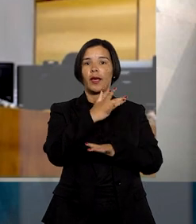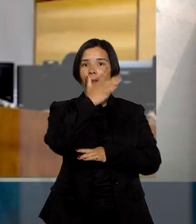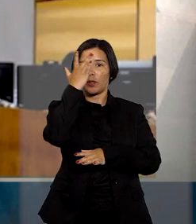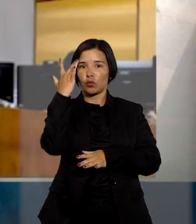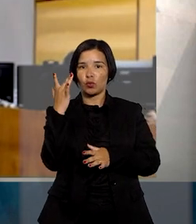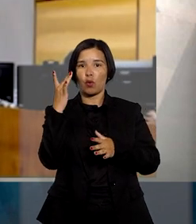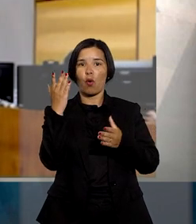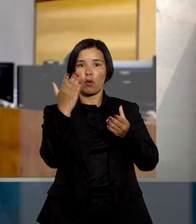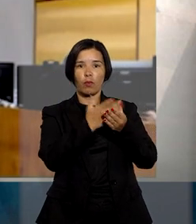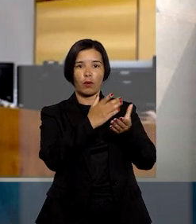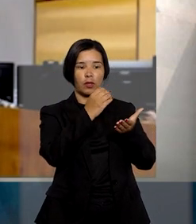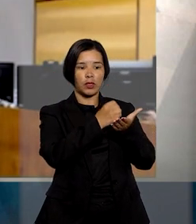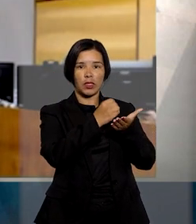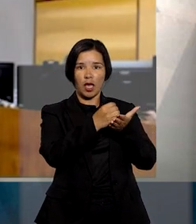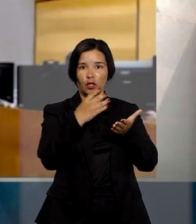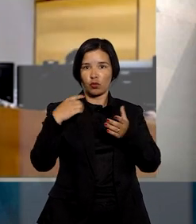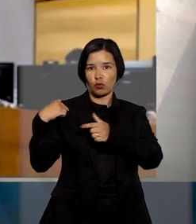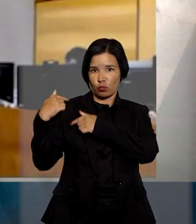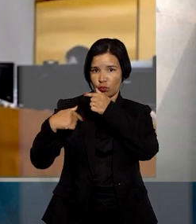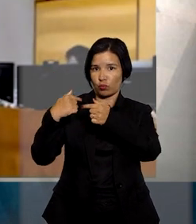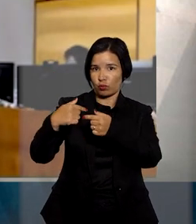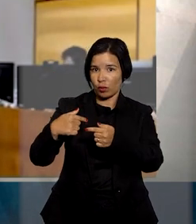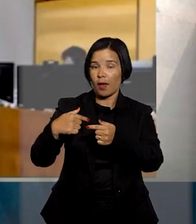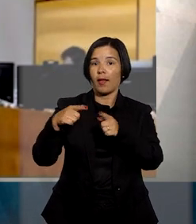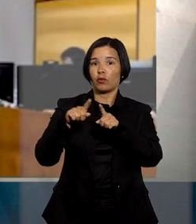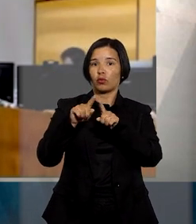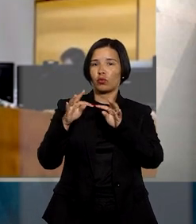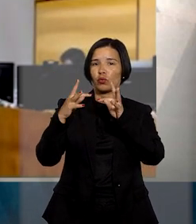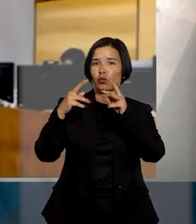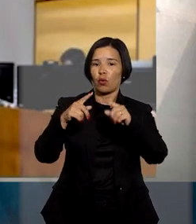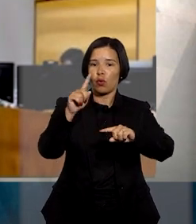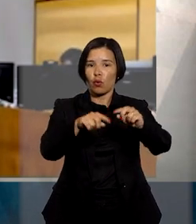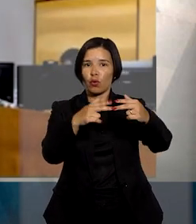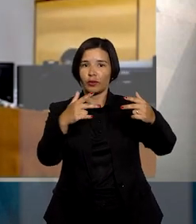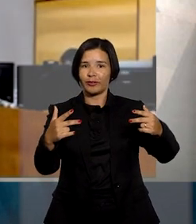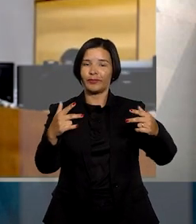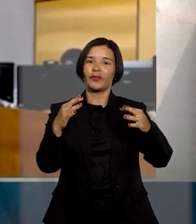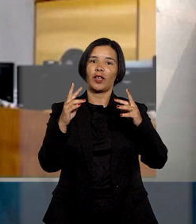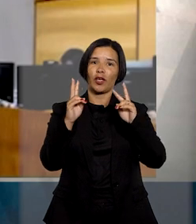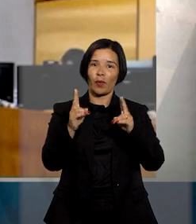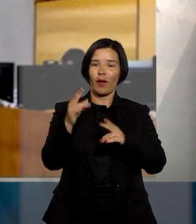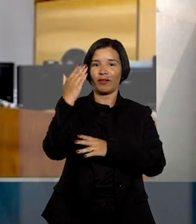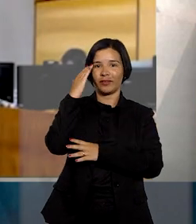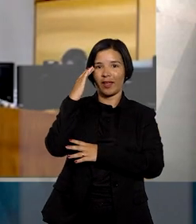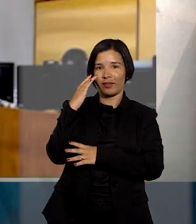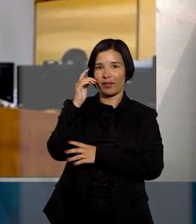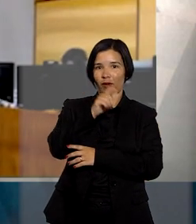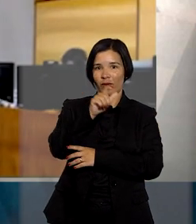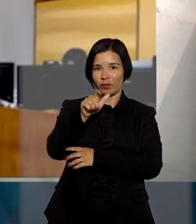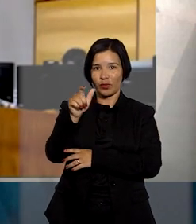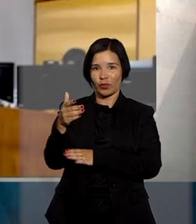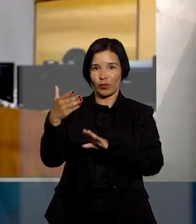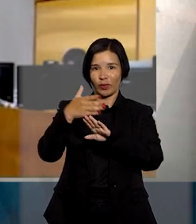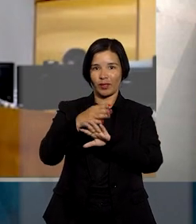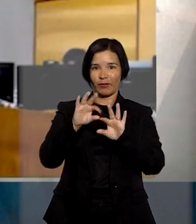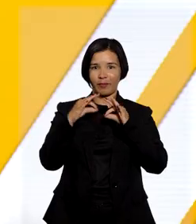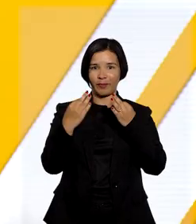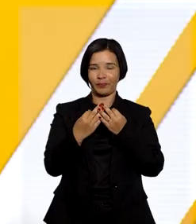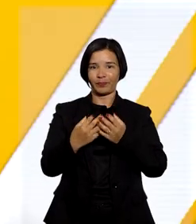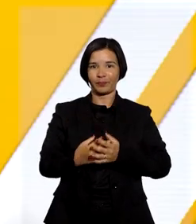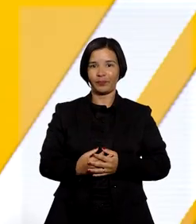testador tratou da divisão de todo o seu patrimônio, como entender os recorrentes, e não apenas da parcela disponível.